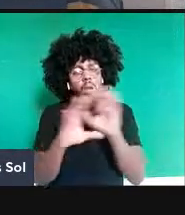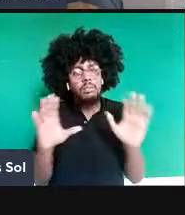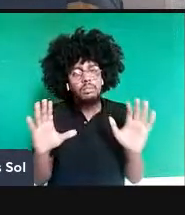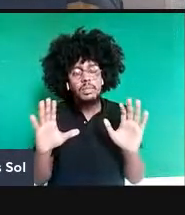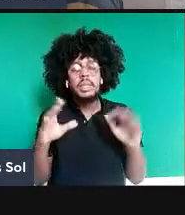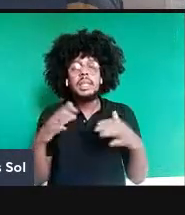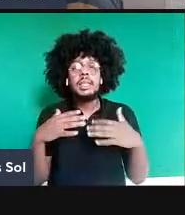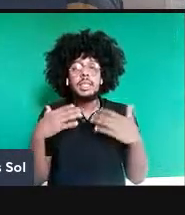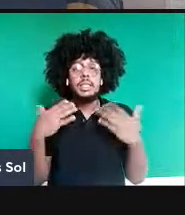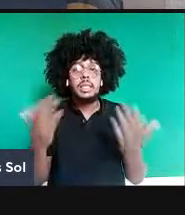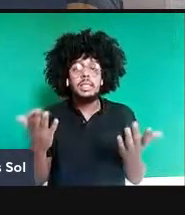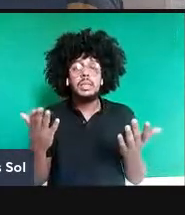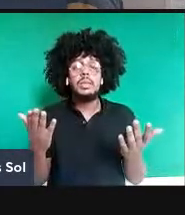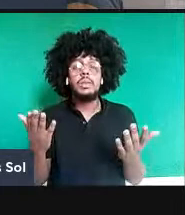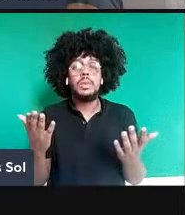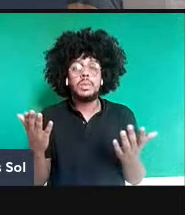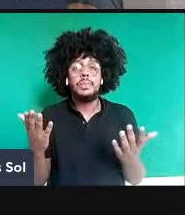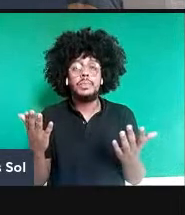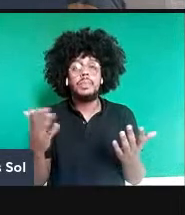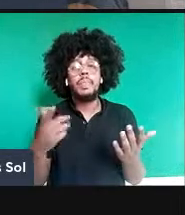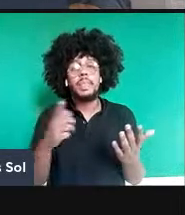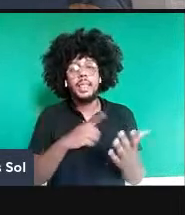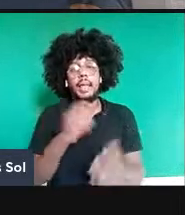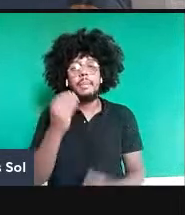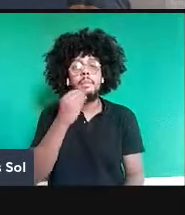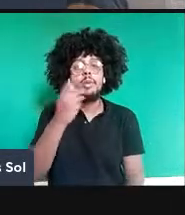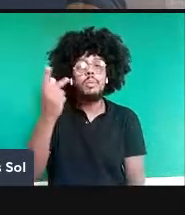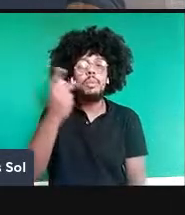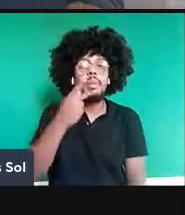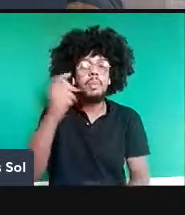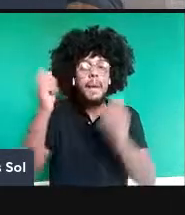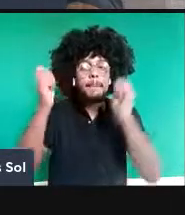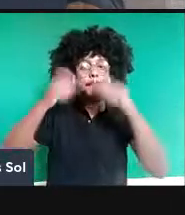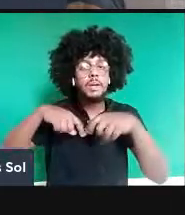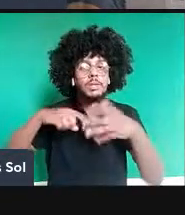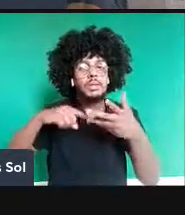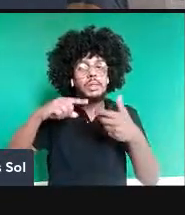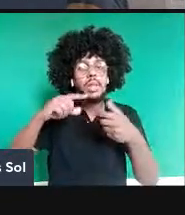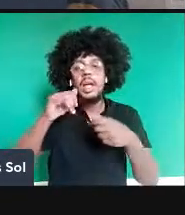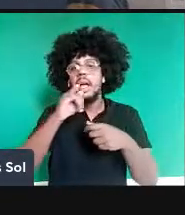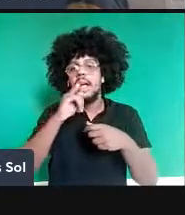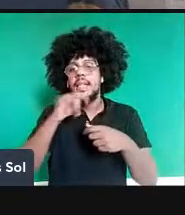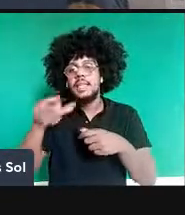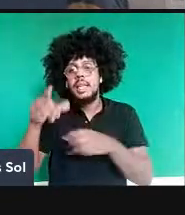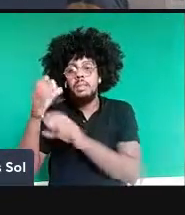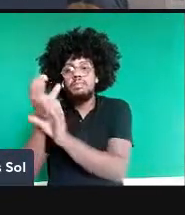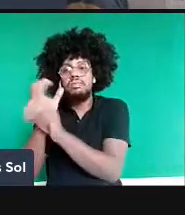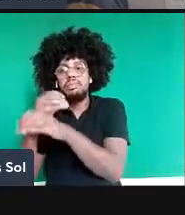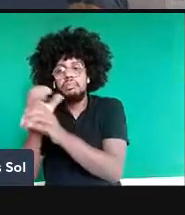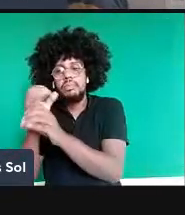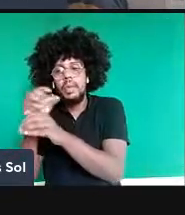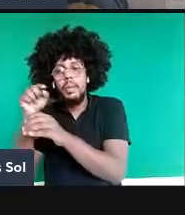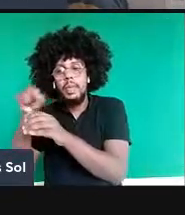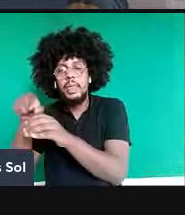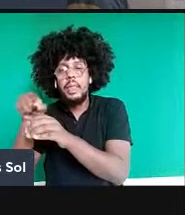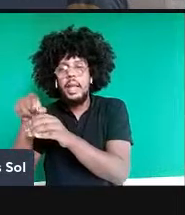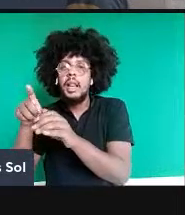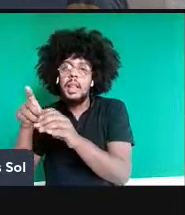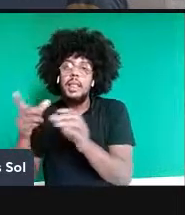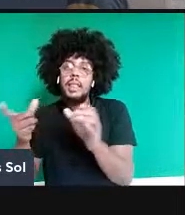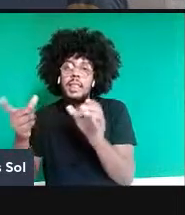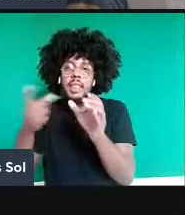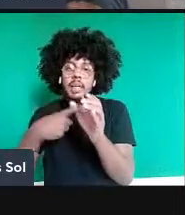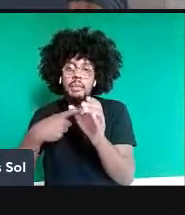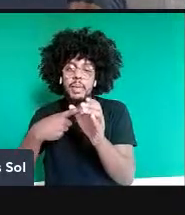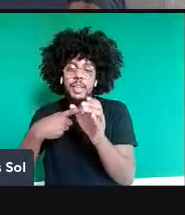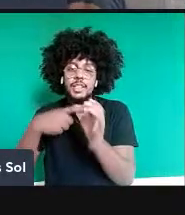probabilidades, dizendo que a probabilidade que o Bob observa no laboratório dele depende, claro, da fonte e depende da